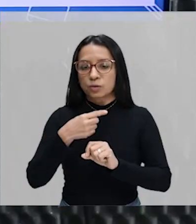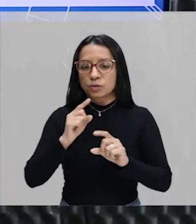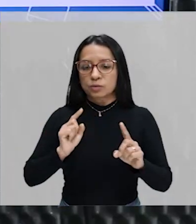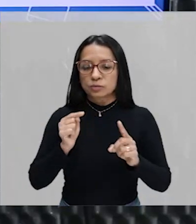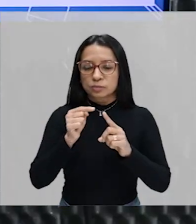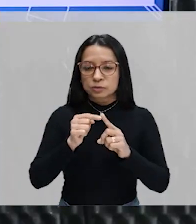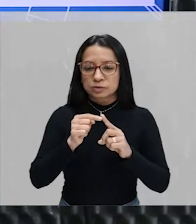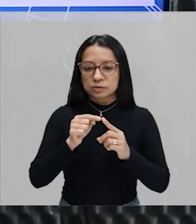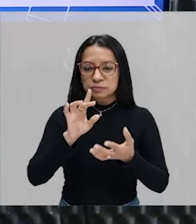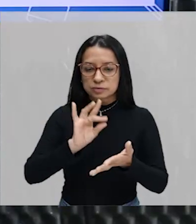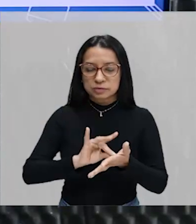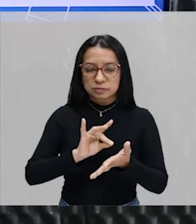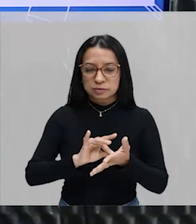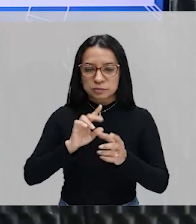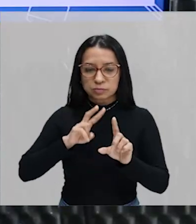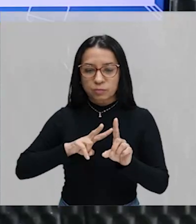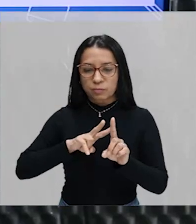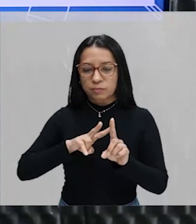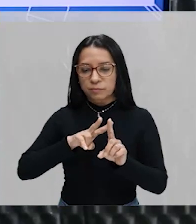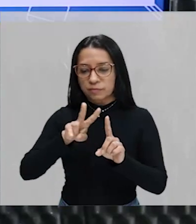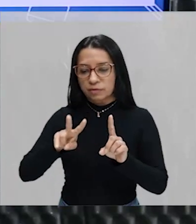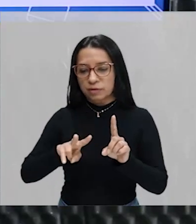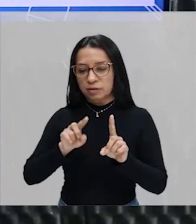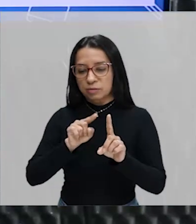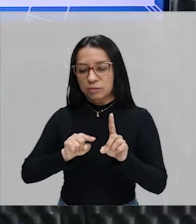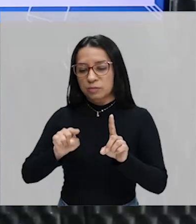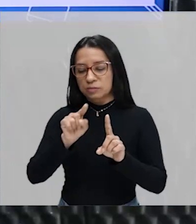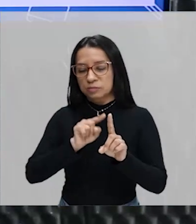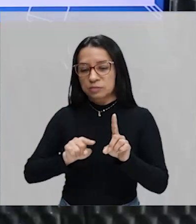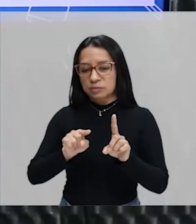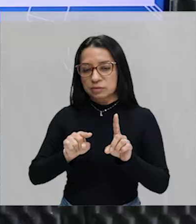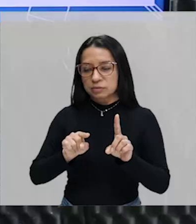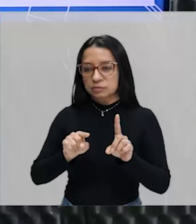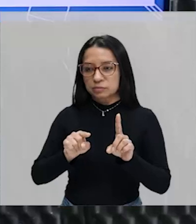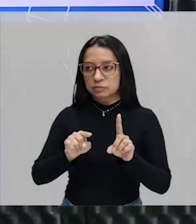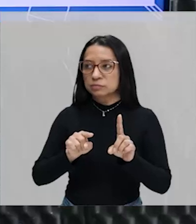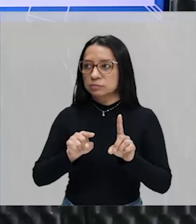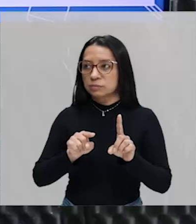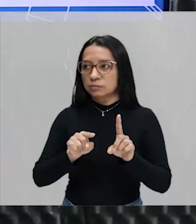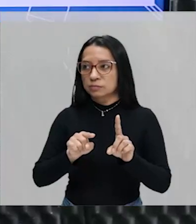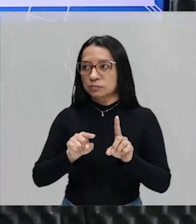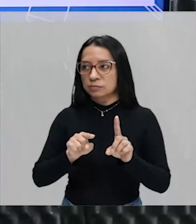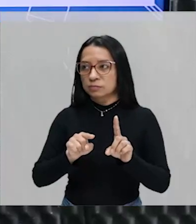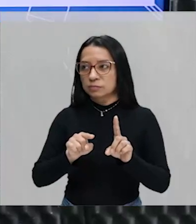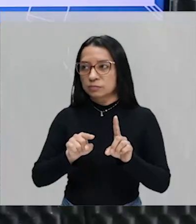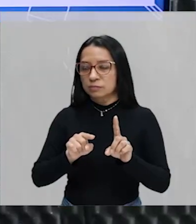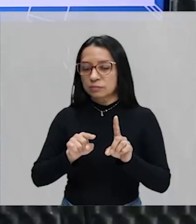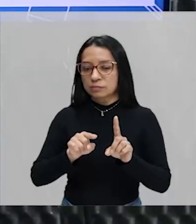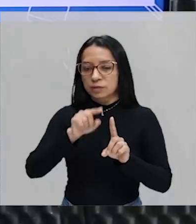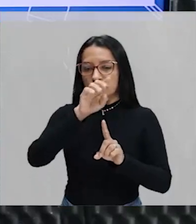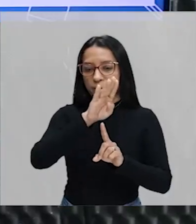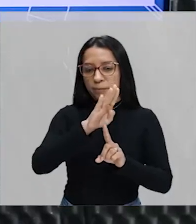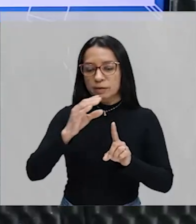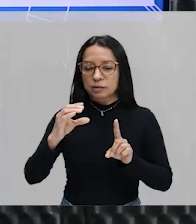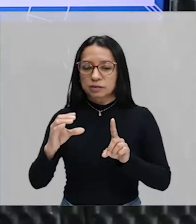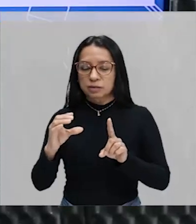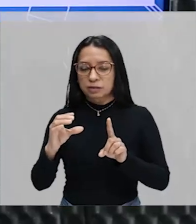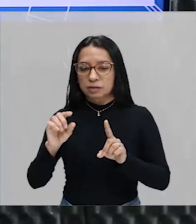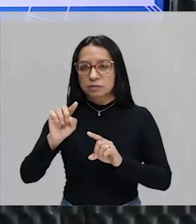é justamente olhar para esse espaço aqui, ó, que é comum entre os conjuntos B e C, tá?